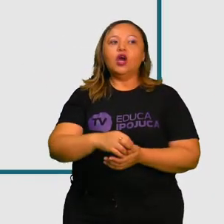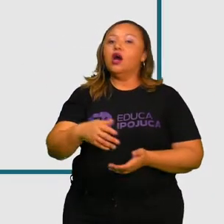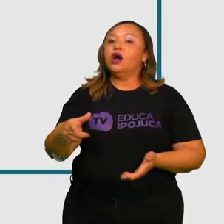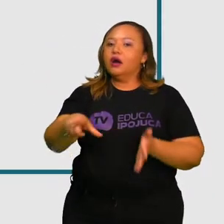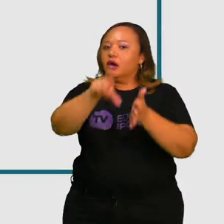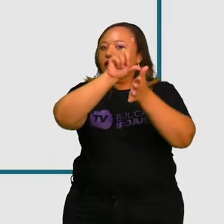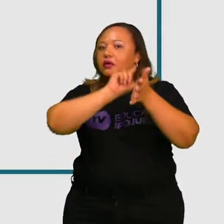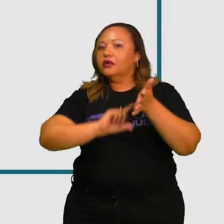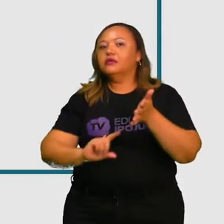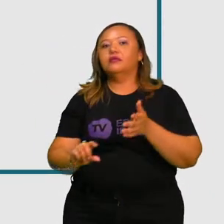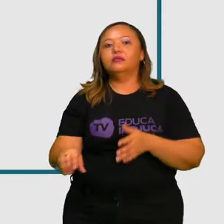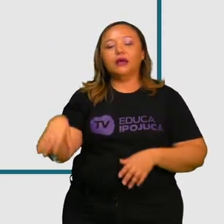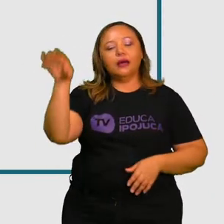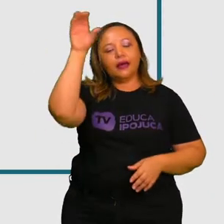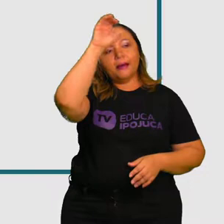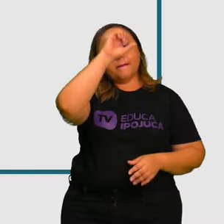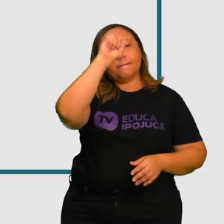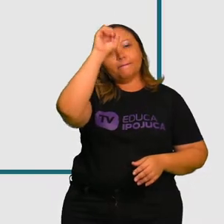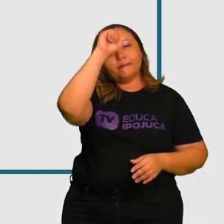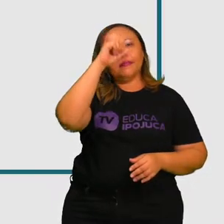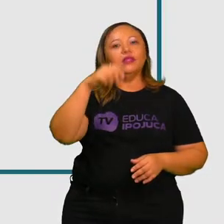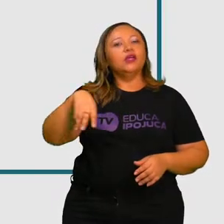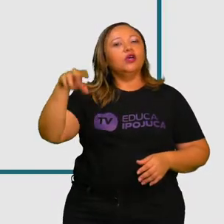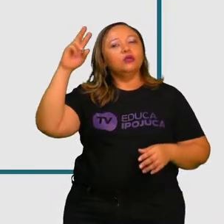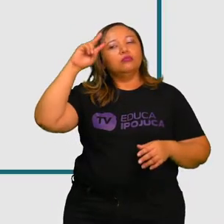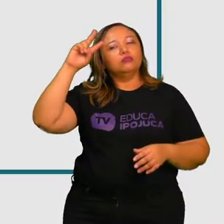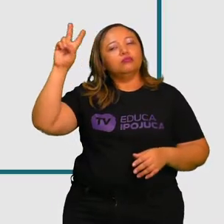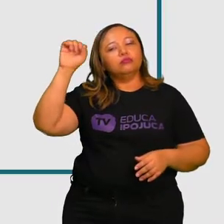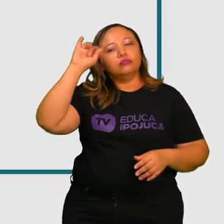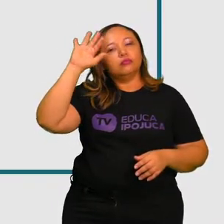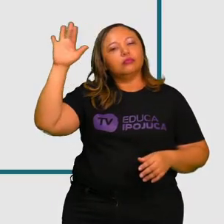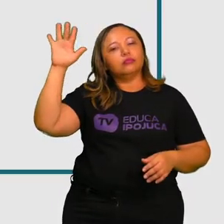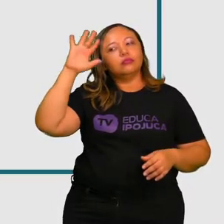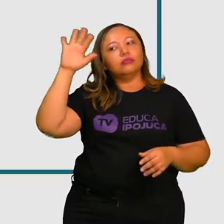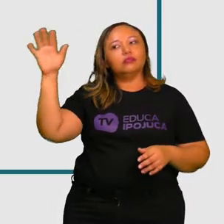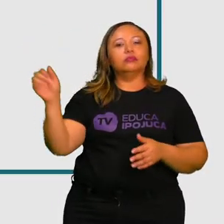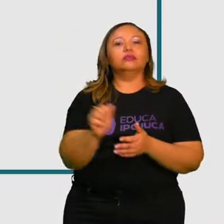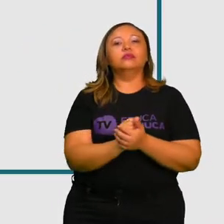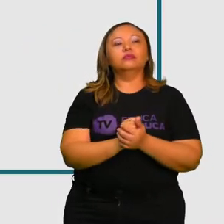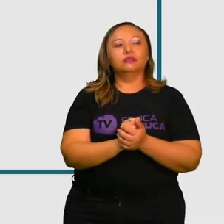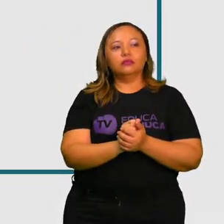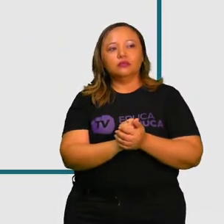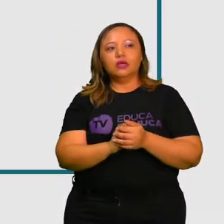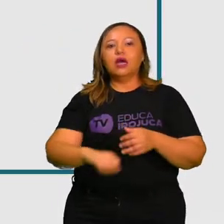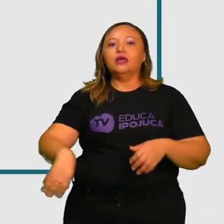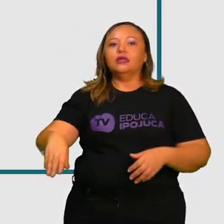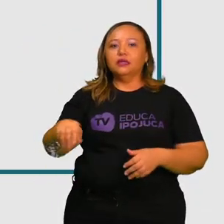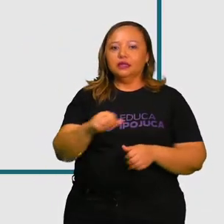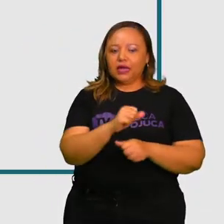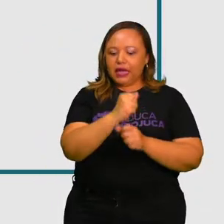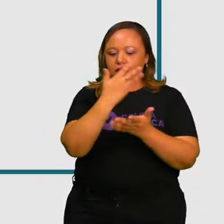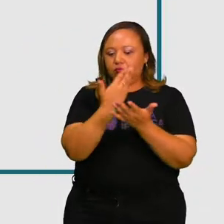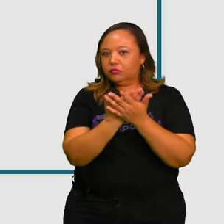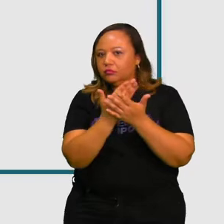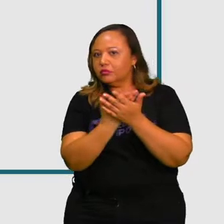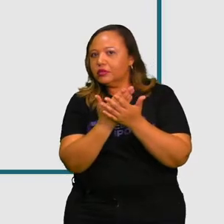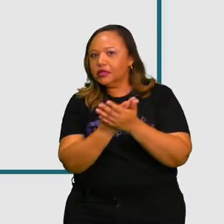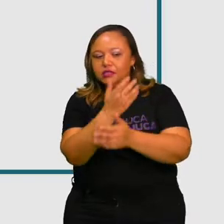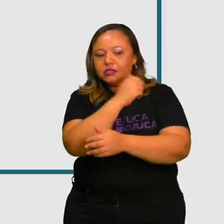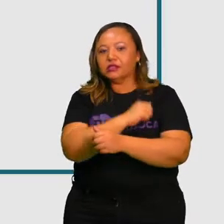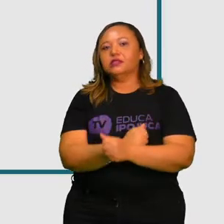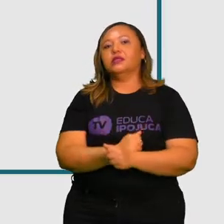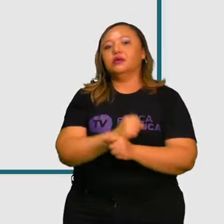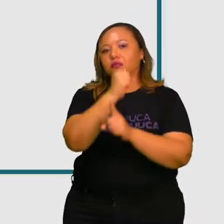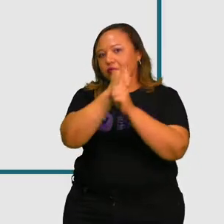Antes disso, vamos refletir com o pensamento de John Dewey. A educação é um processo